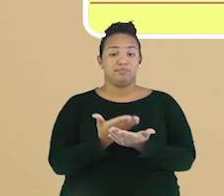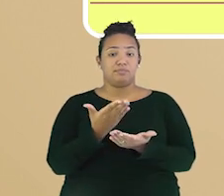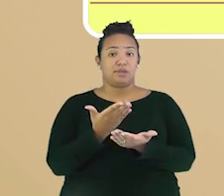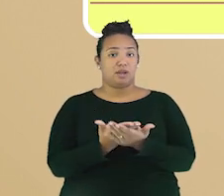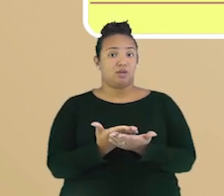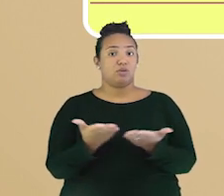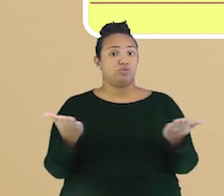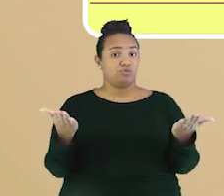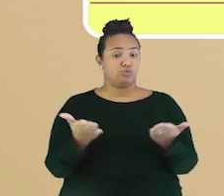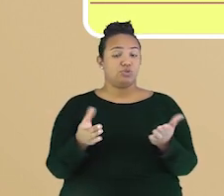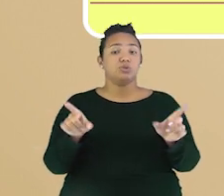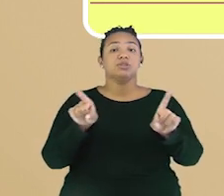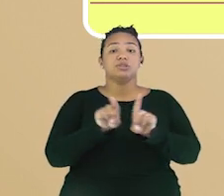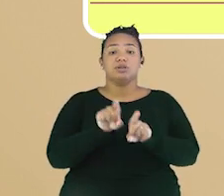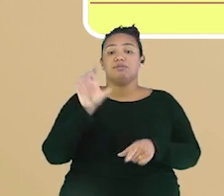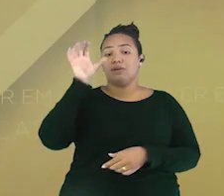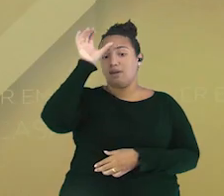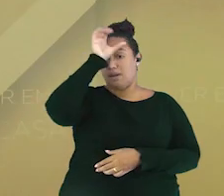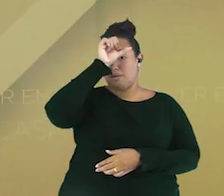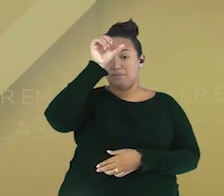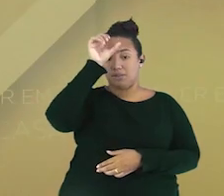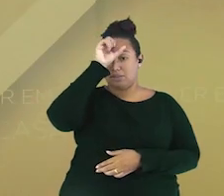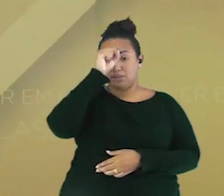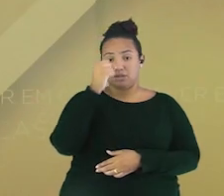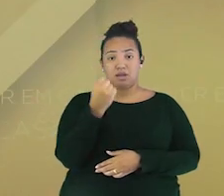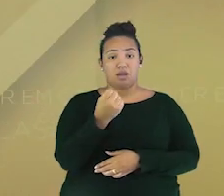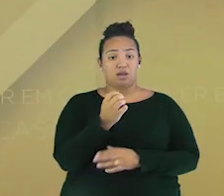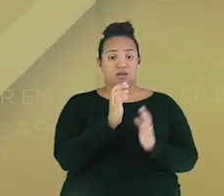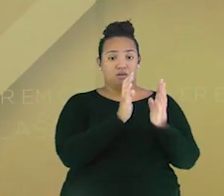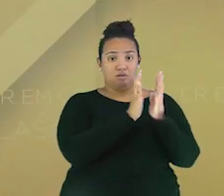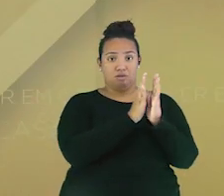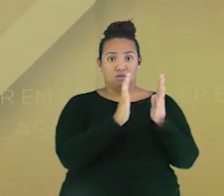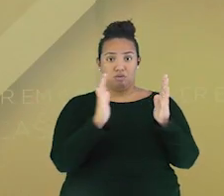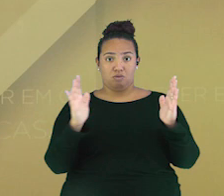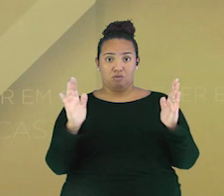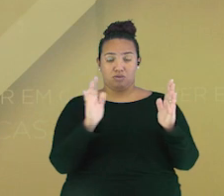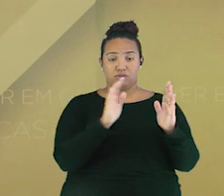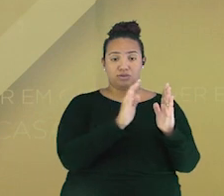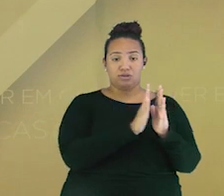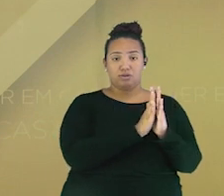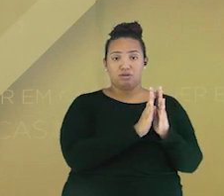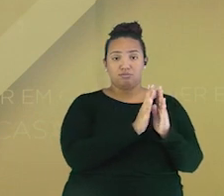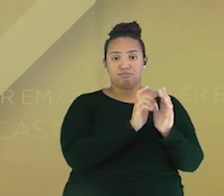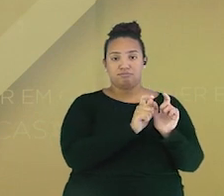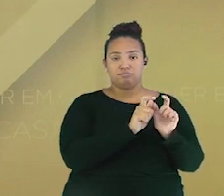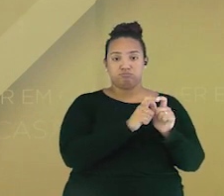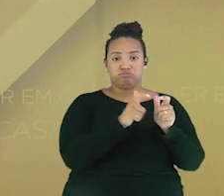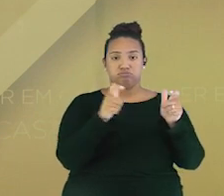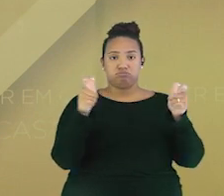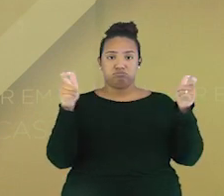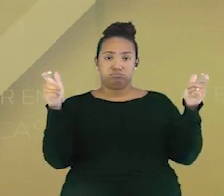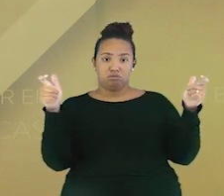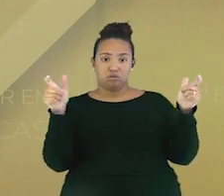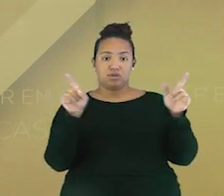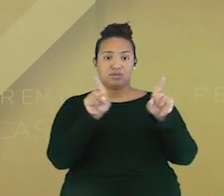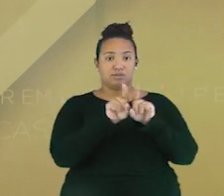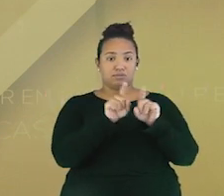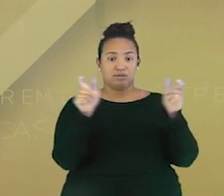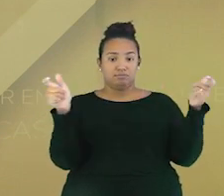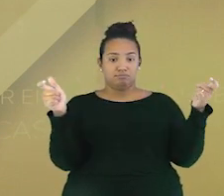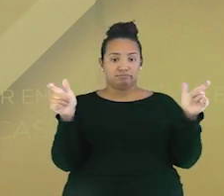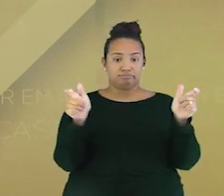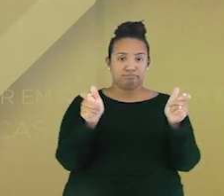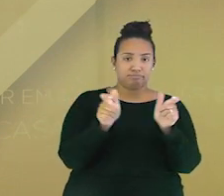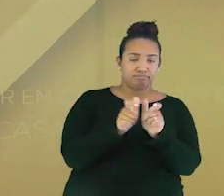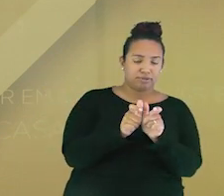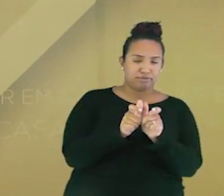aprender também a ideia de ordem crescente e ordem decrescente. Vocês devem estar se